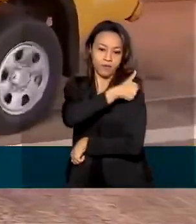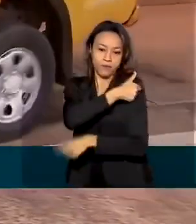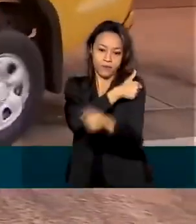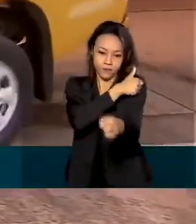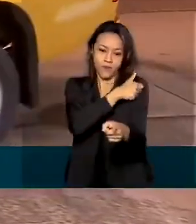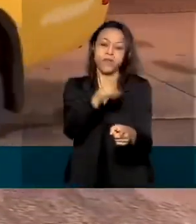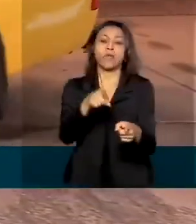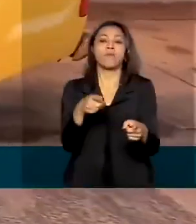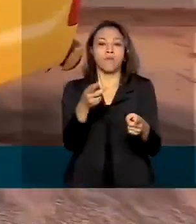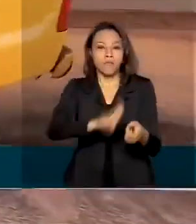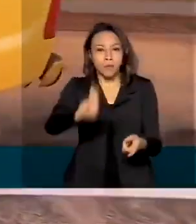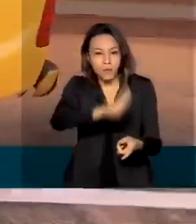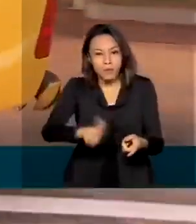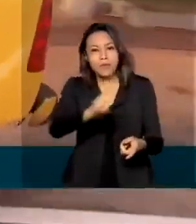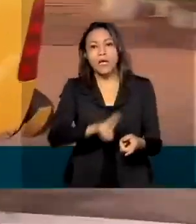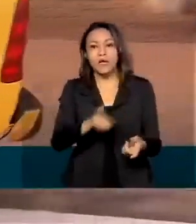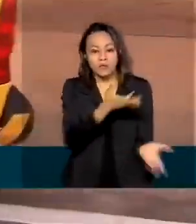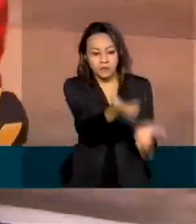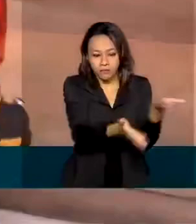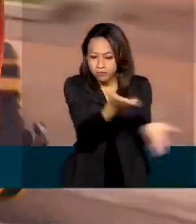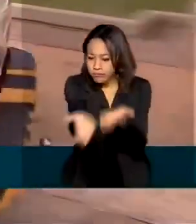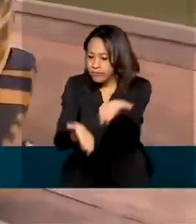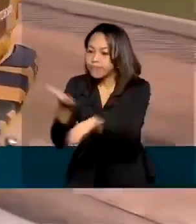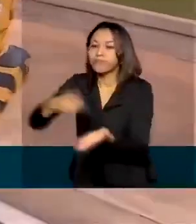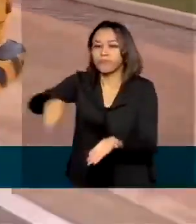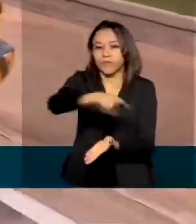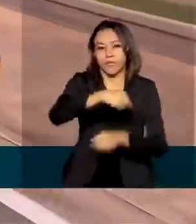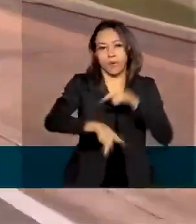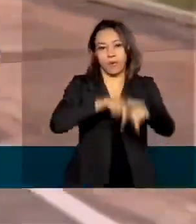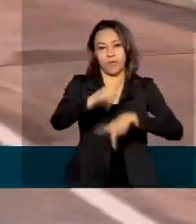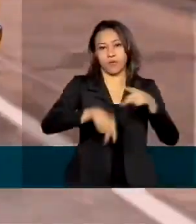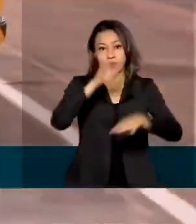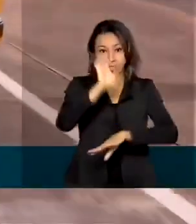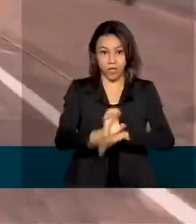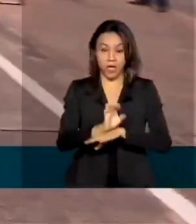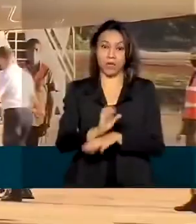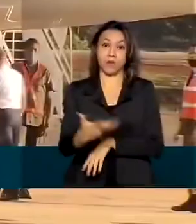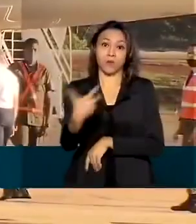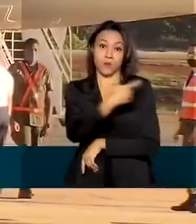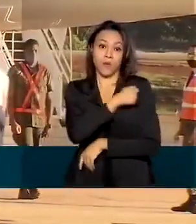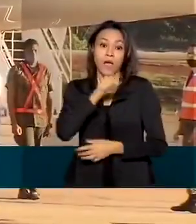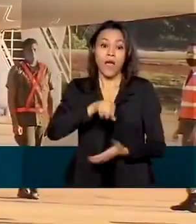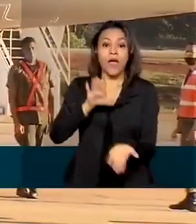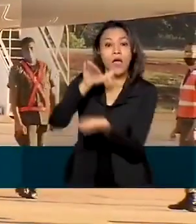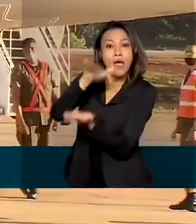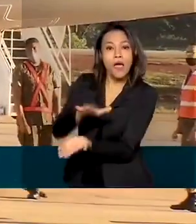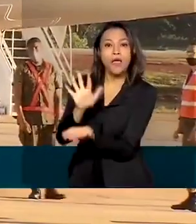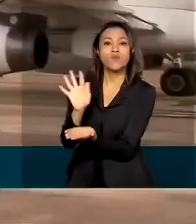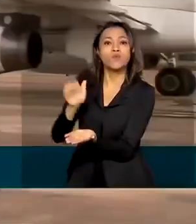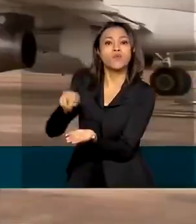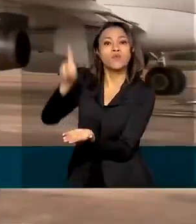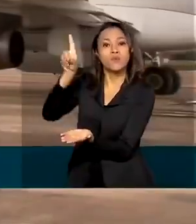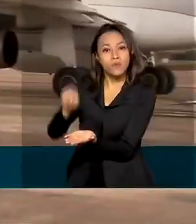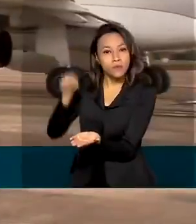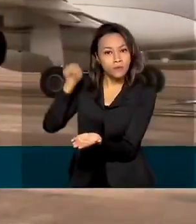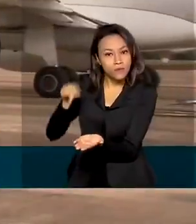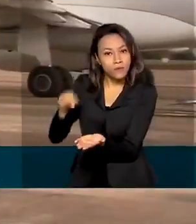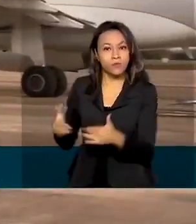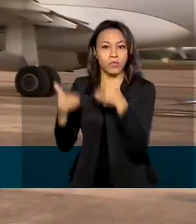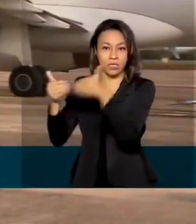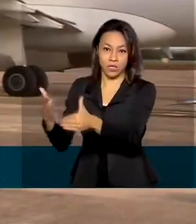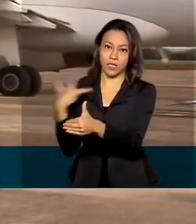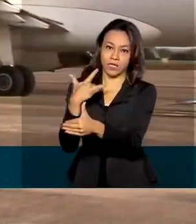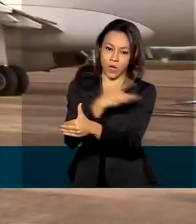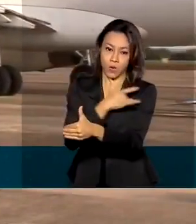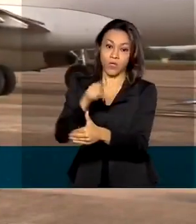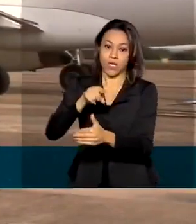a Covid-19 para atender a população do estado. São doses do Fundo Estratégico do Ministério da Saúde. O presidente vai